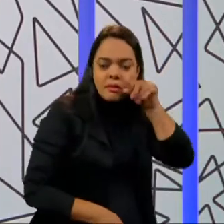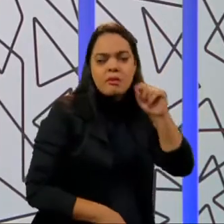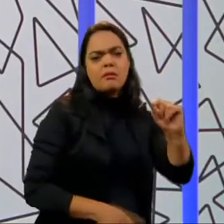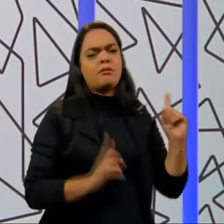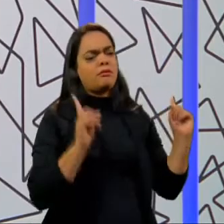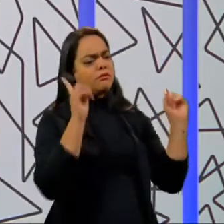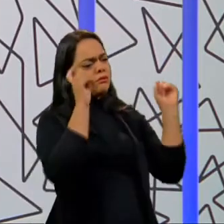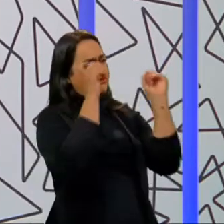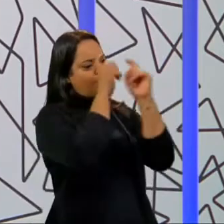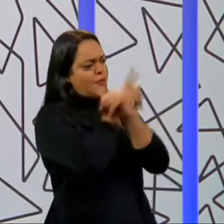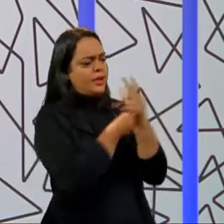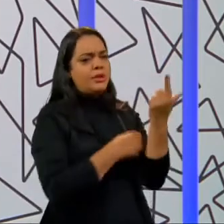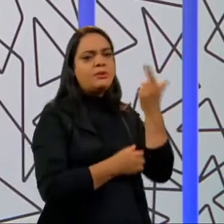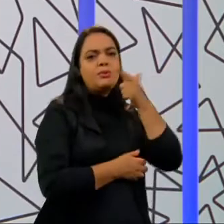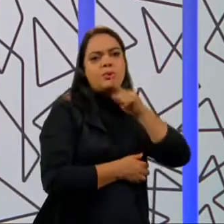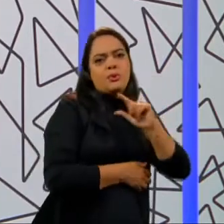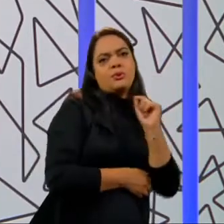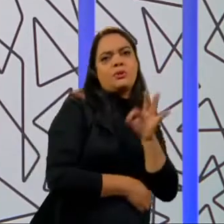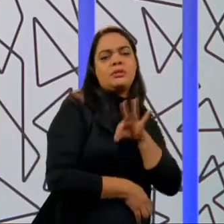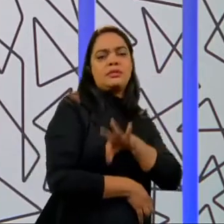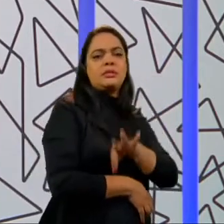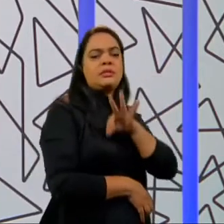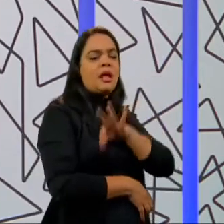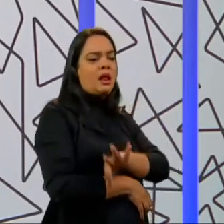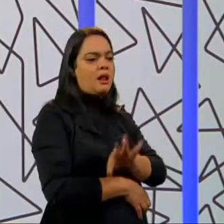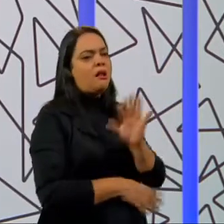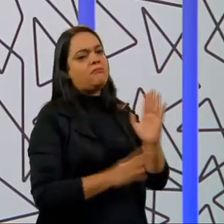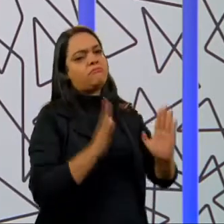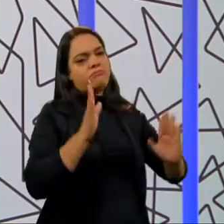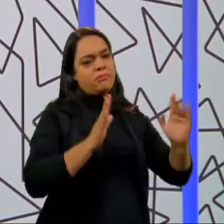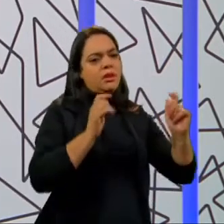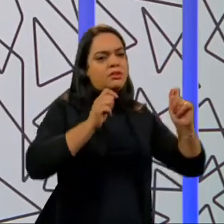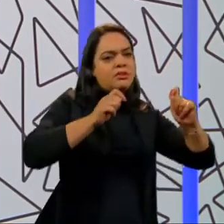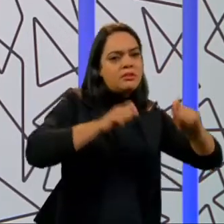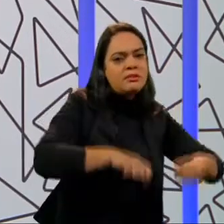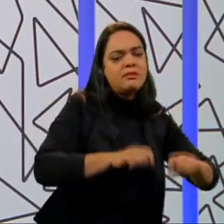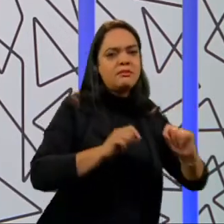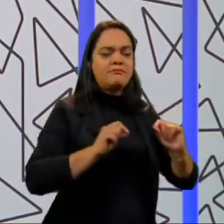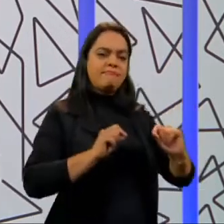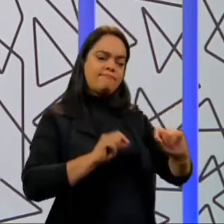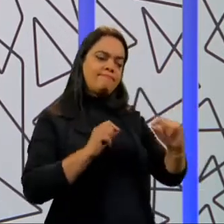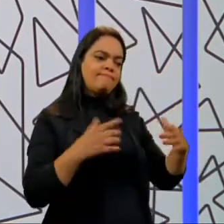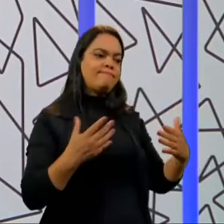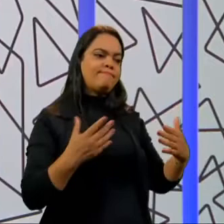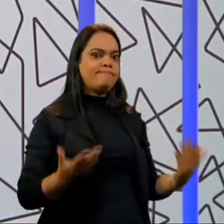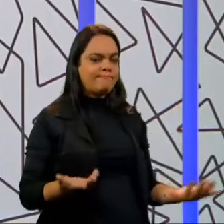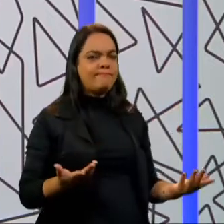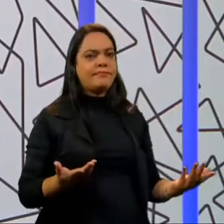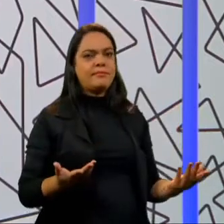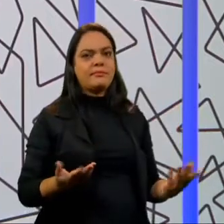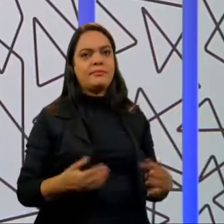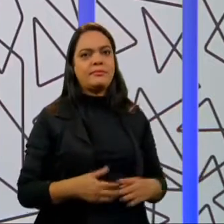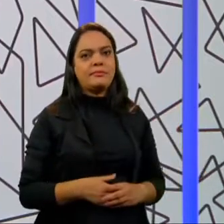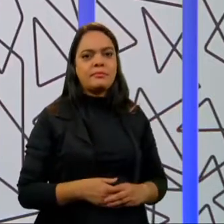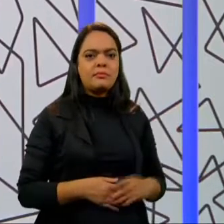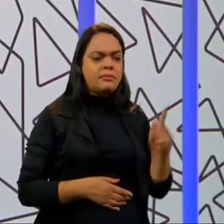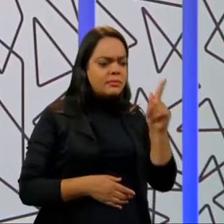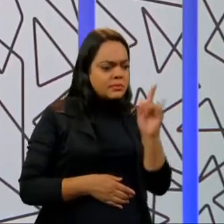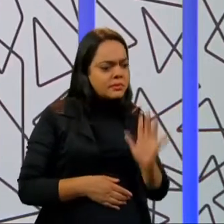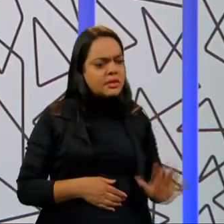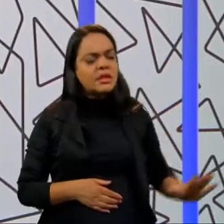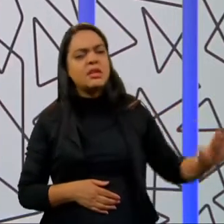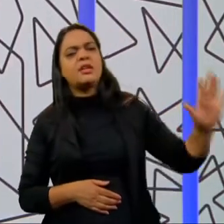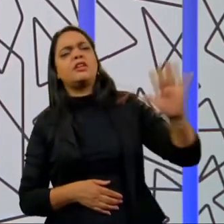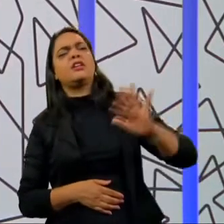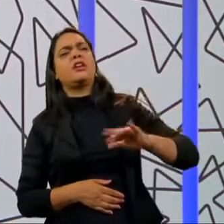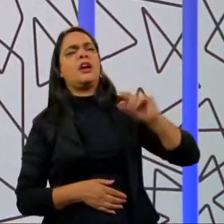é muito difícil eles atingirem uma renda média suficiente em situações como essa e, em geral, eles